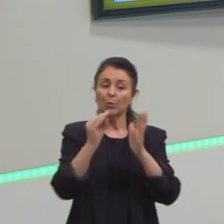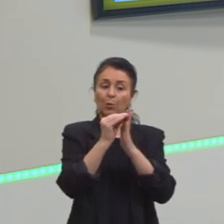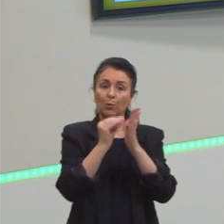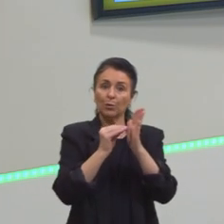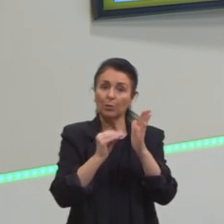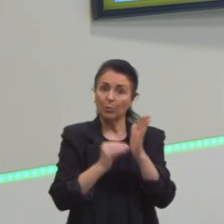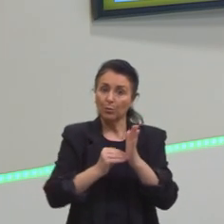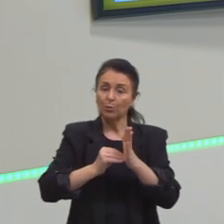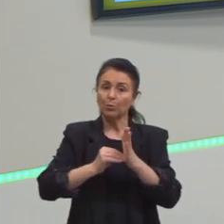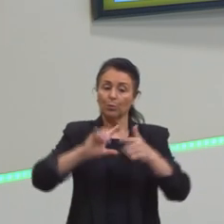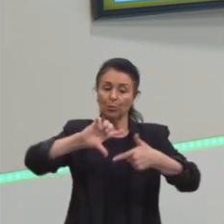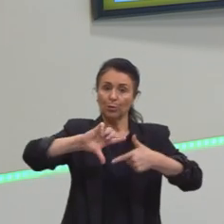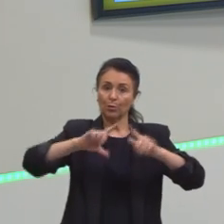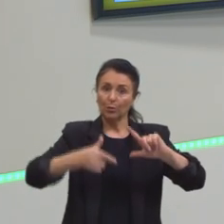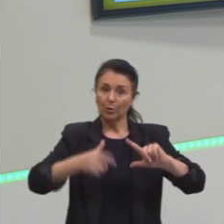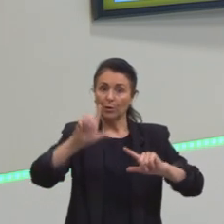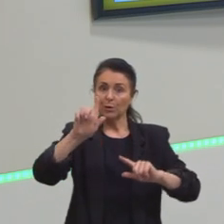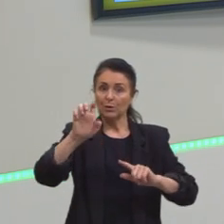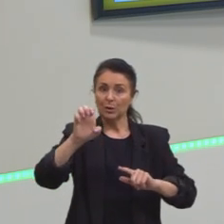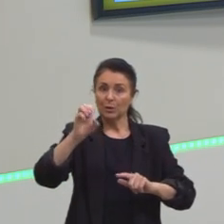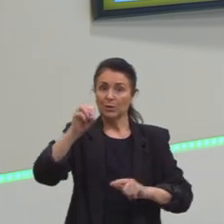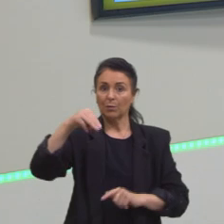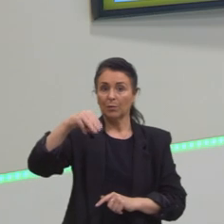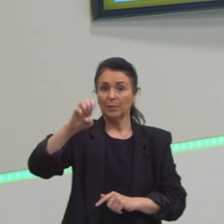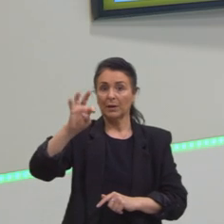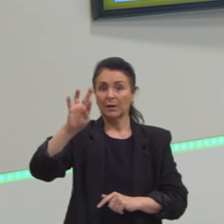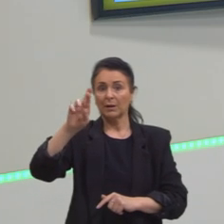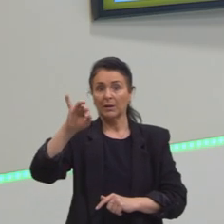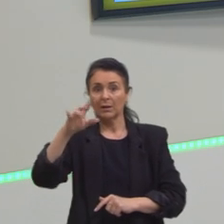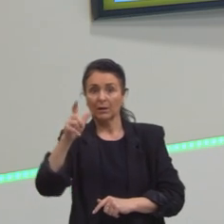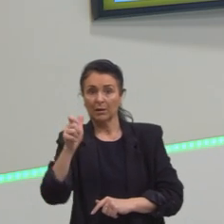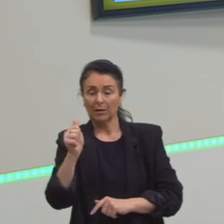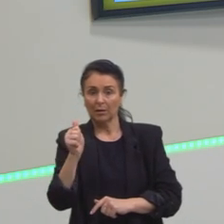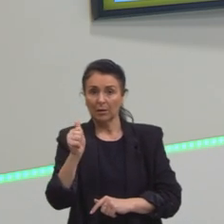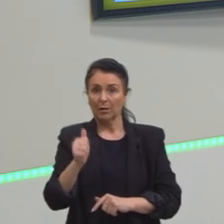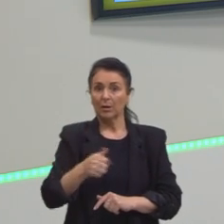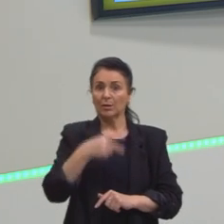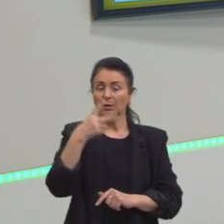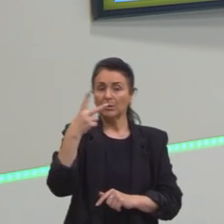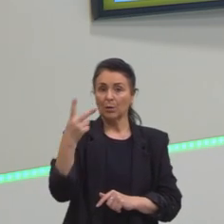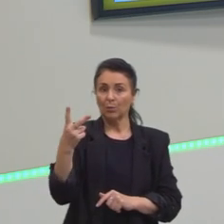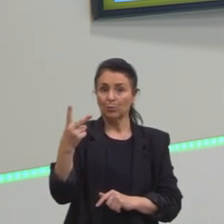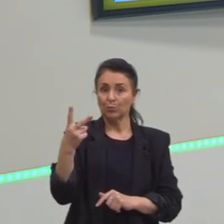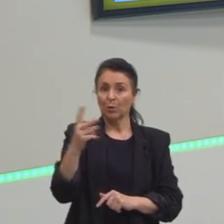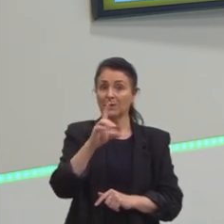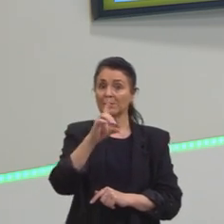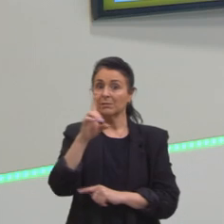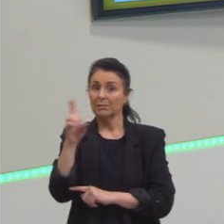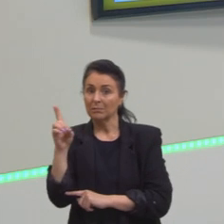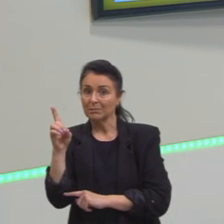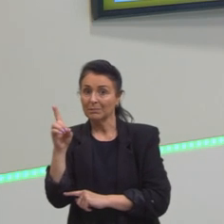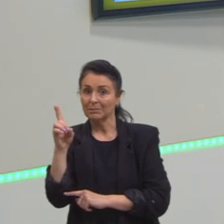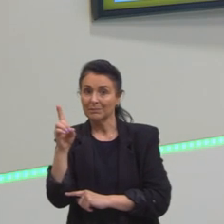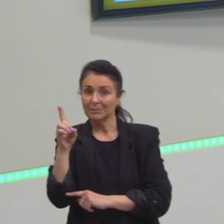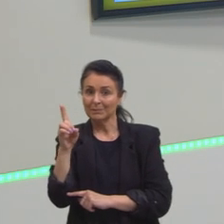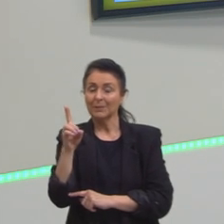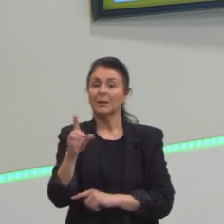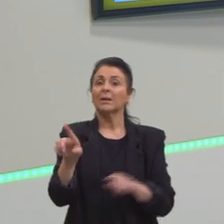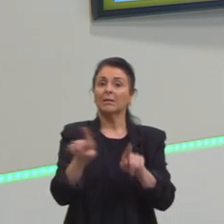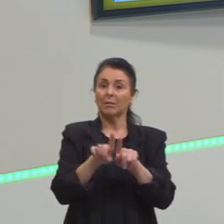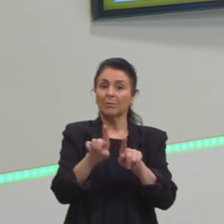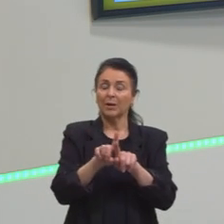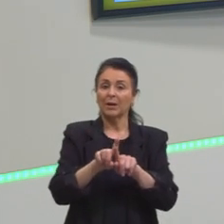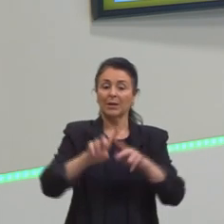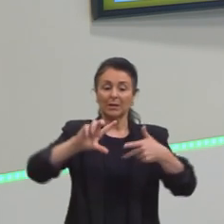geometria, tanto na geometria plana, que seria uma geometria em duas dimensões, quanto na geometria espacial,